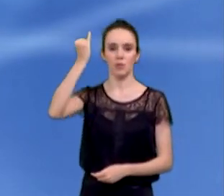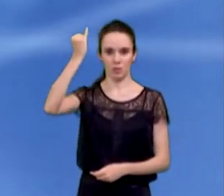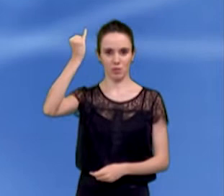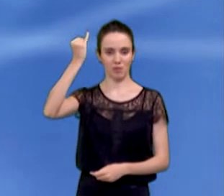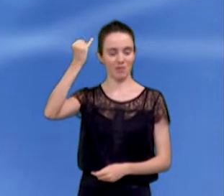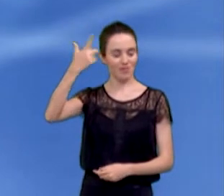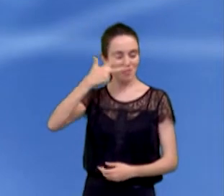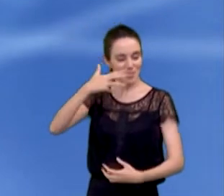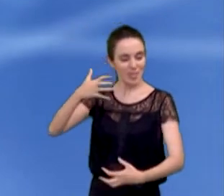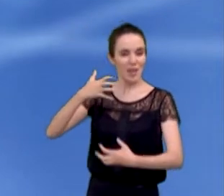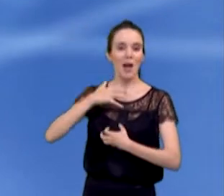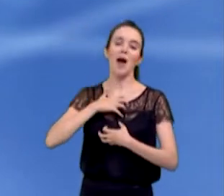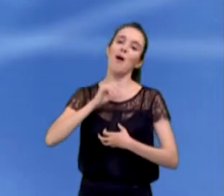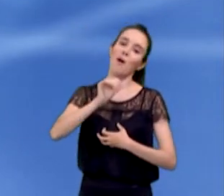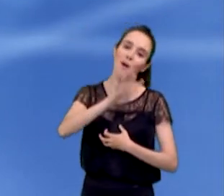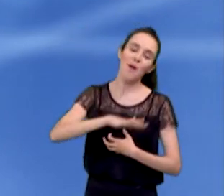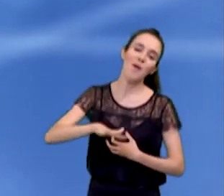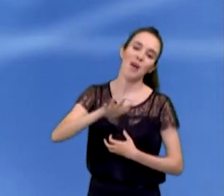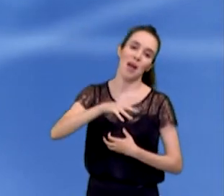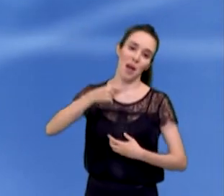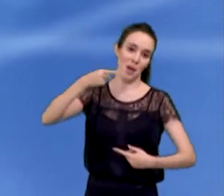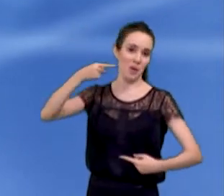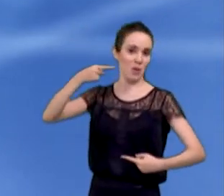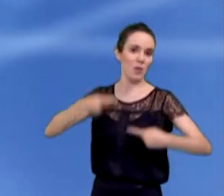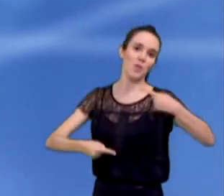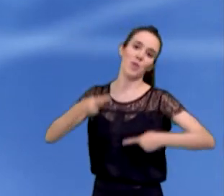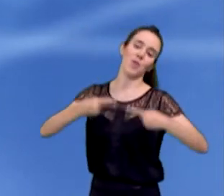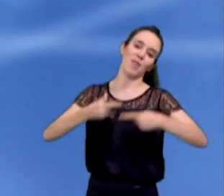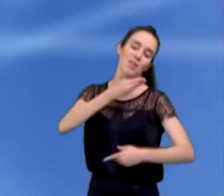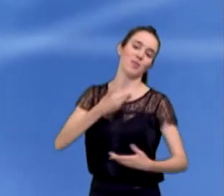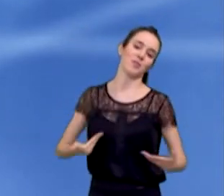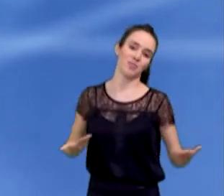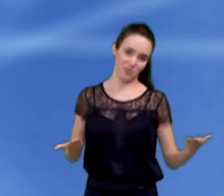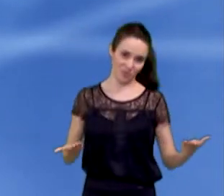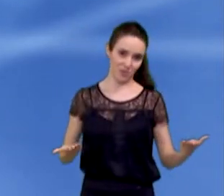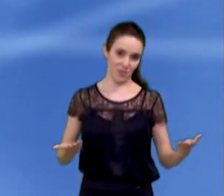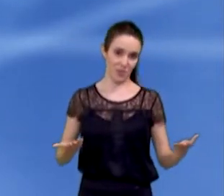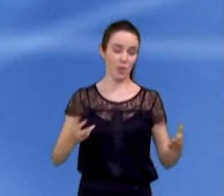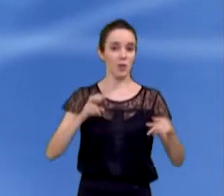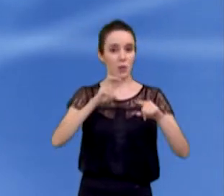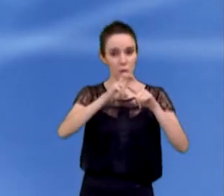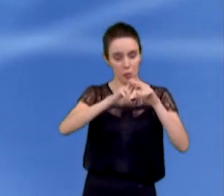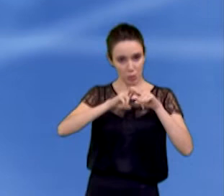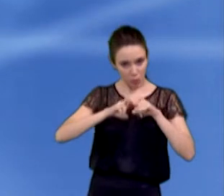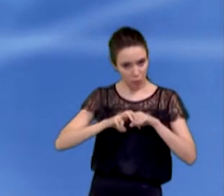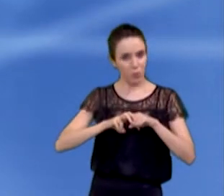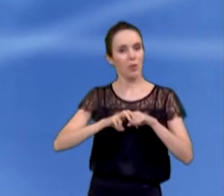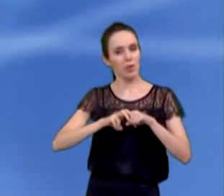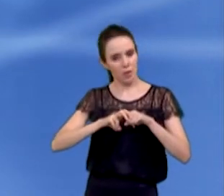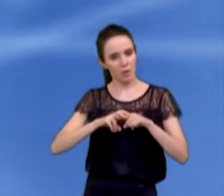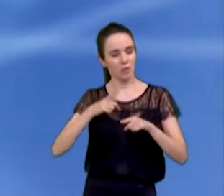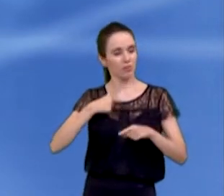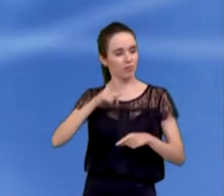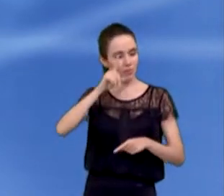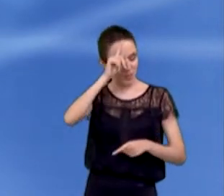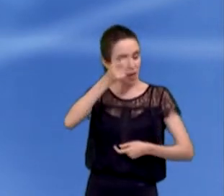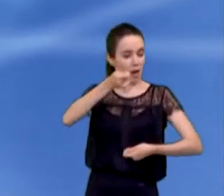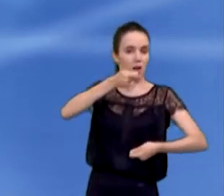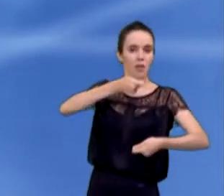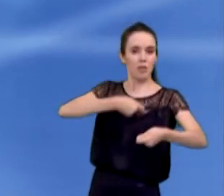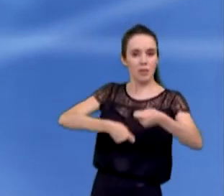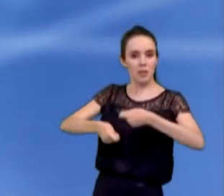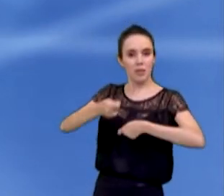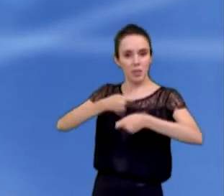parte das políticas públicas que também nós vamos construir. Nós teremos uma gestão totalmente